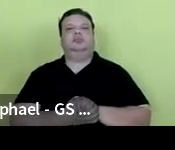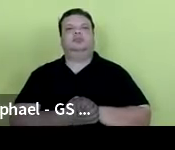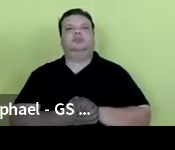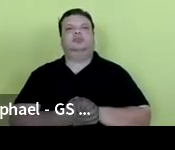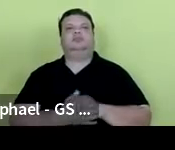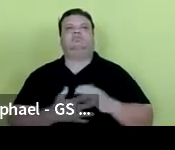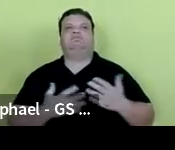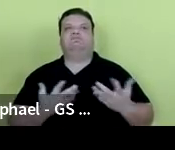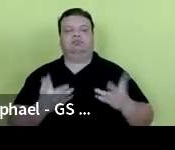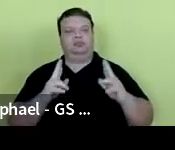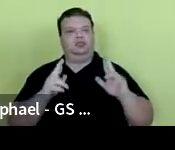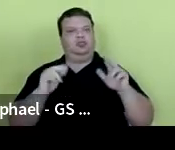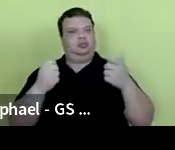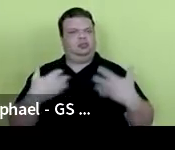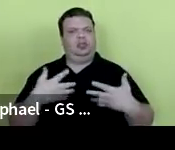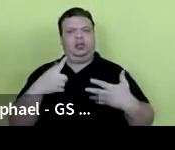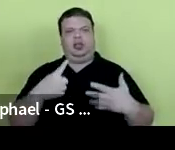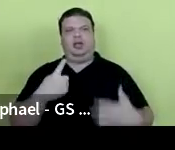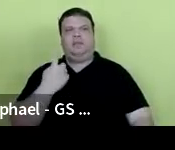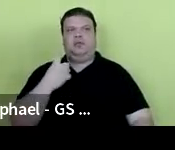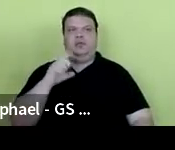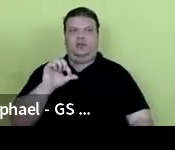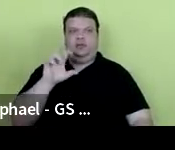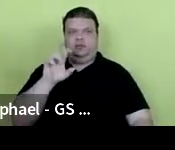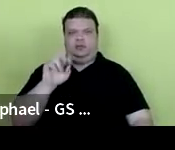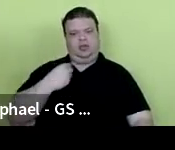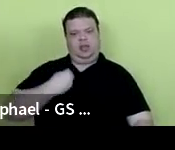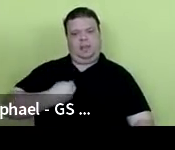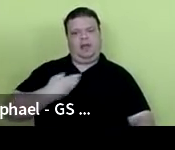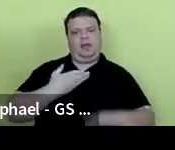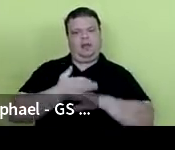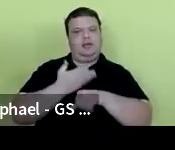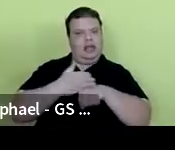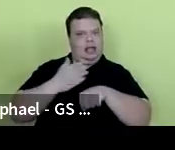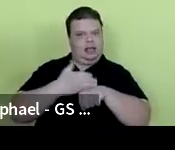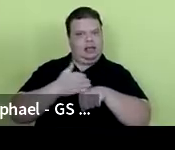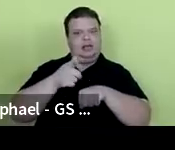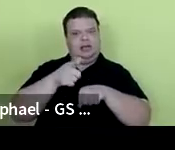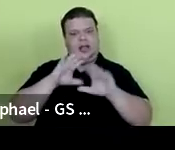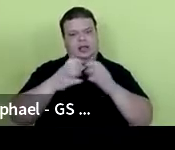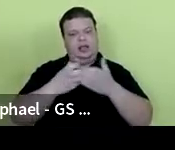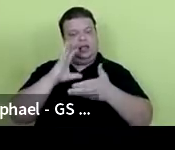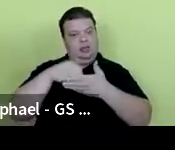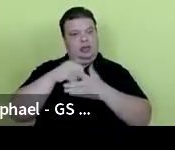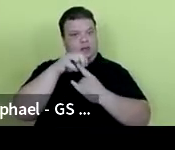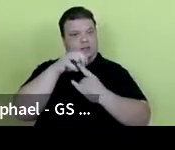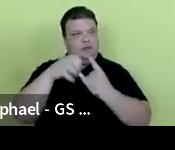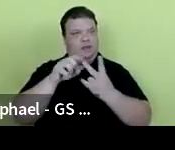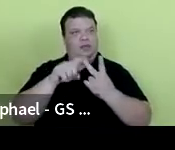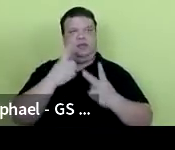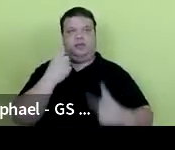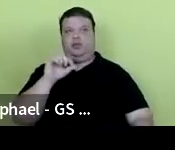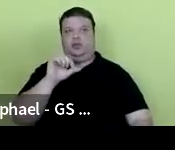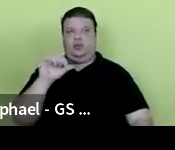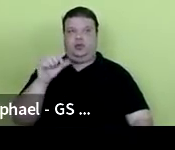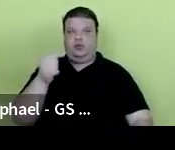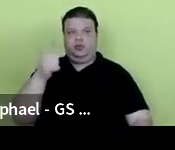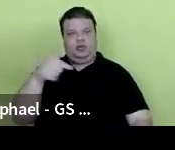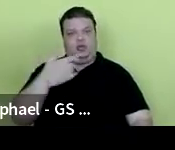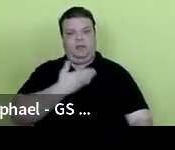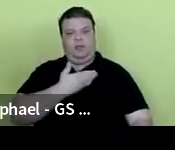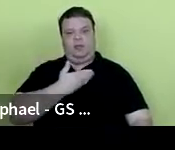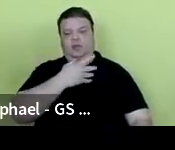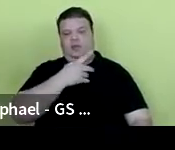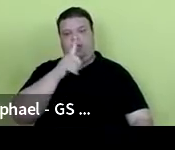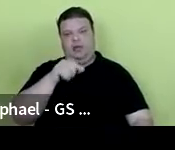Como eu falei, desde 50, nós temos presença de estagiários na Fiocruz e desde 92, a parceria com o